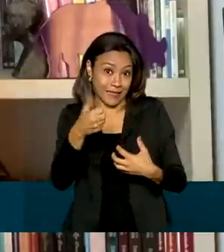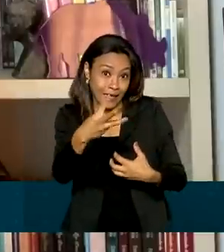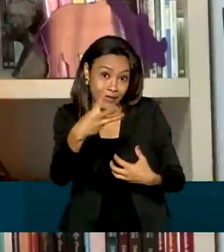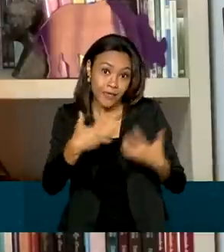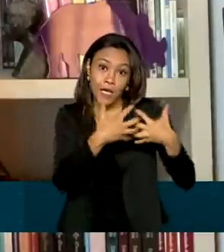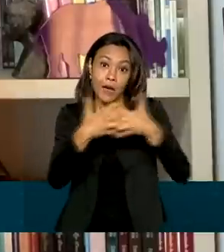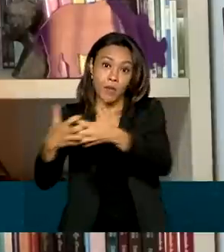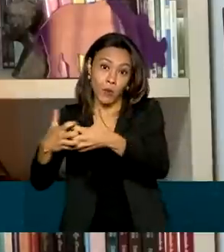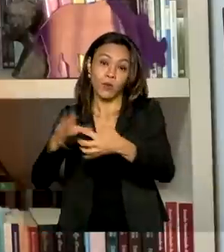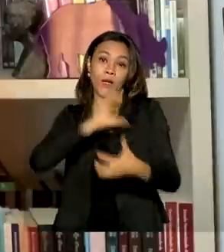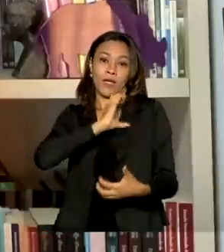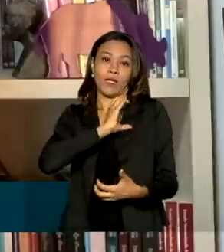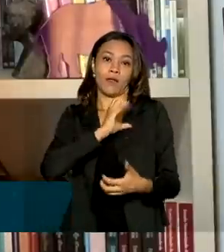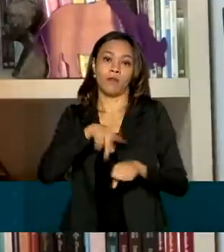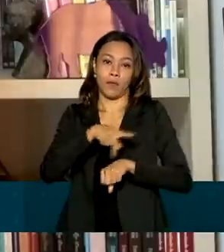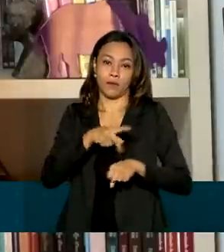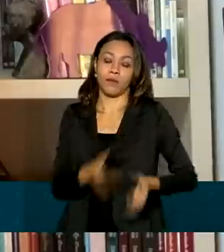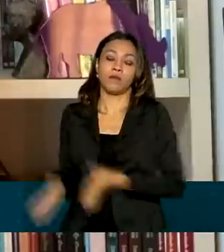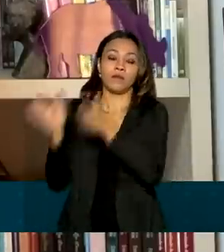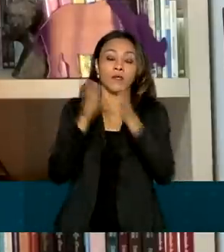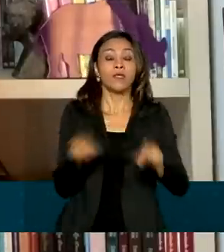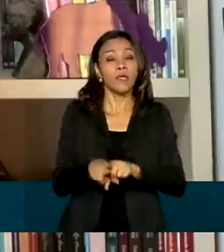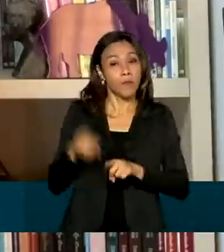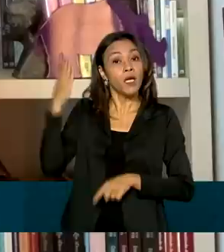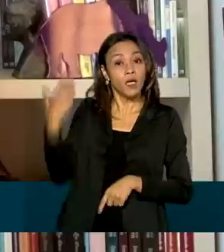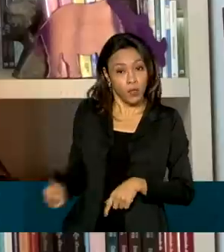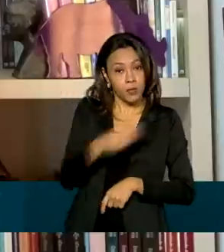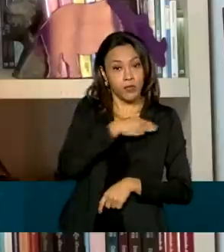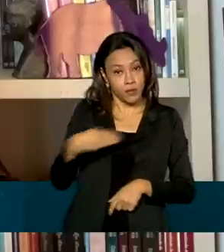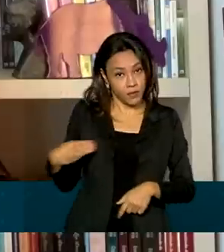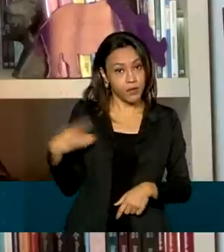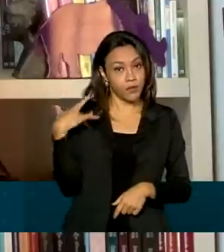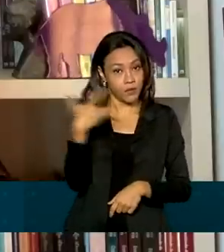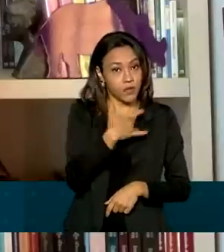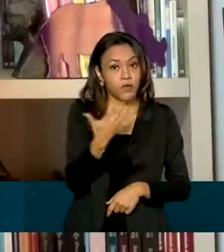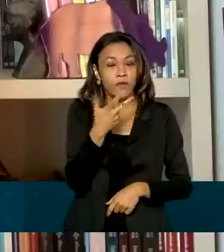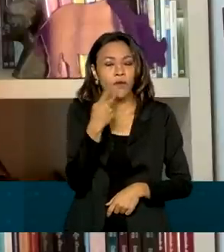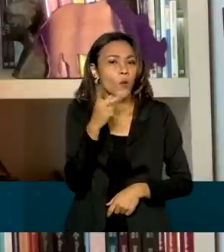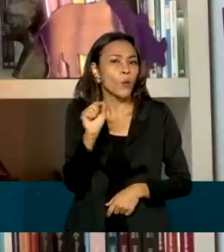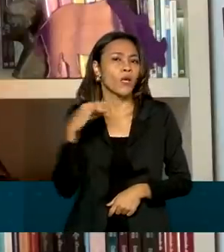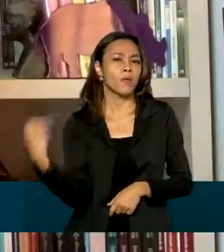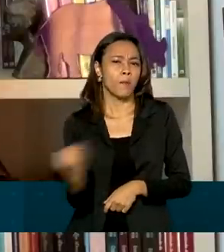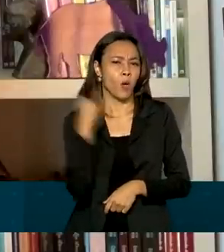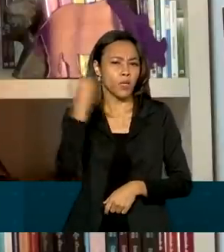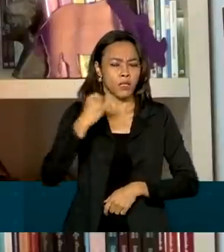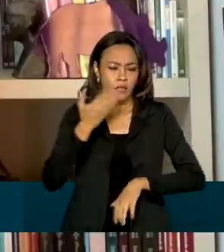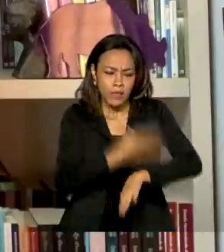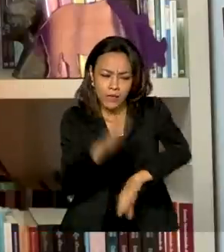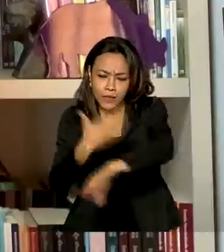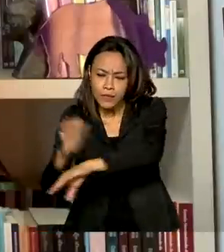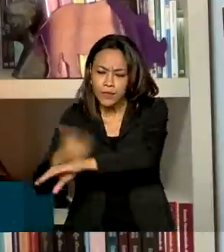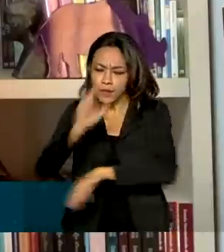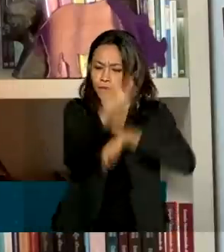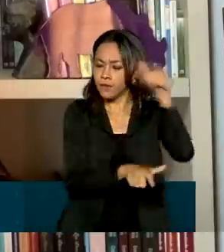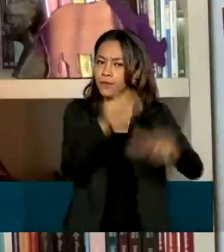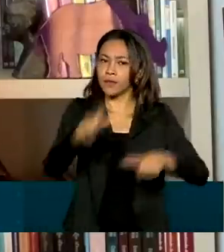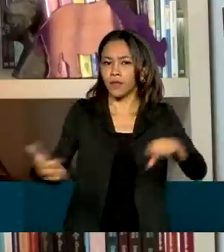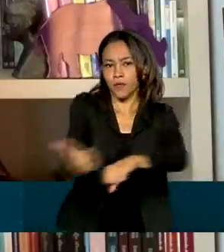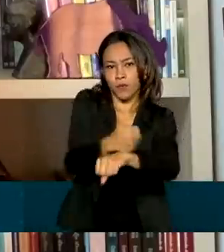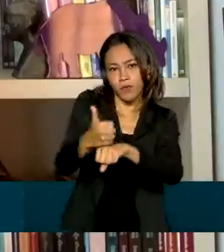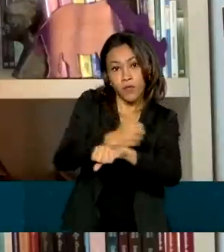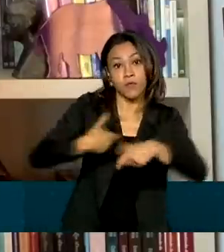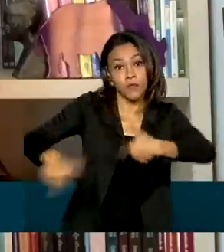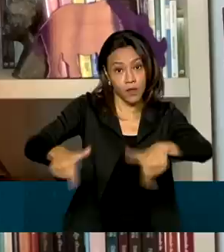audiência no Senado, o ministro da Saúde também destacou a importância de qualificar os profissionais que atuam na linha de